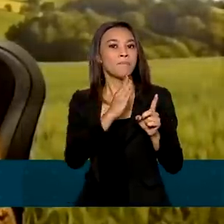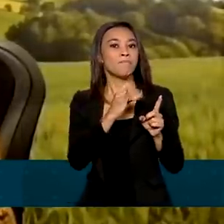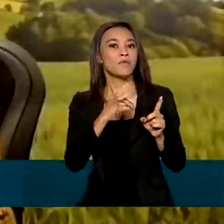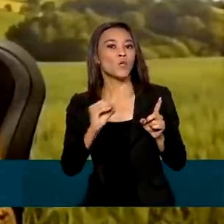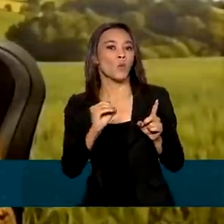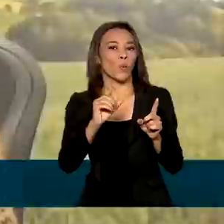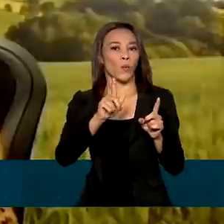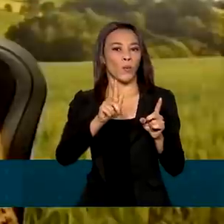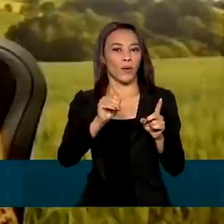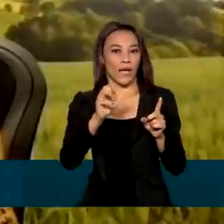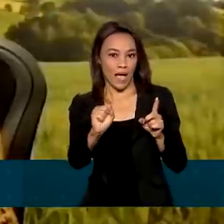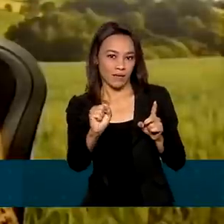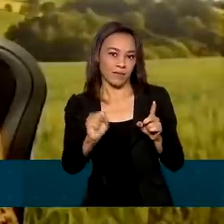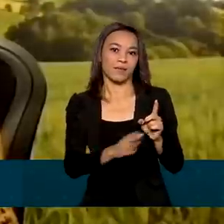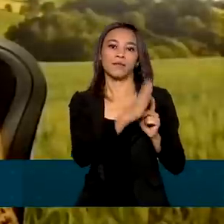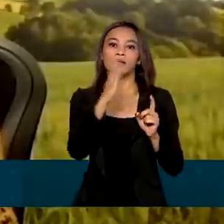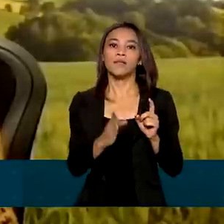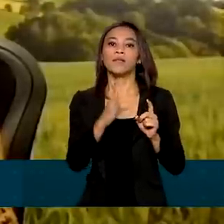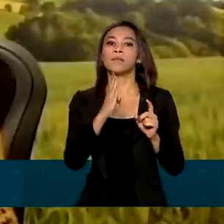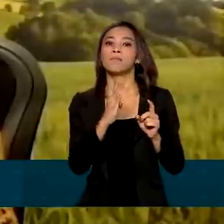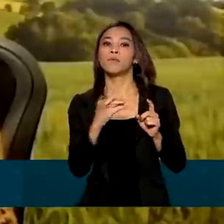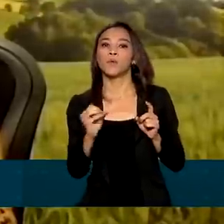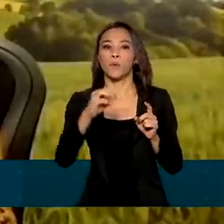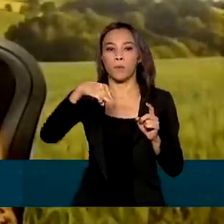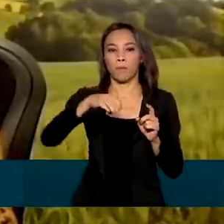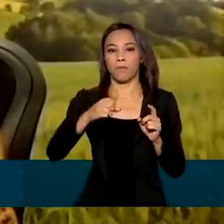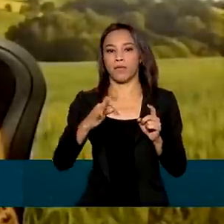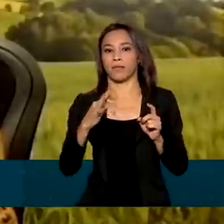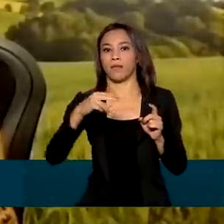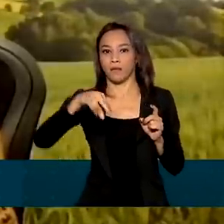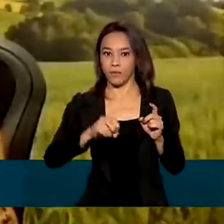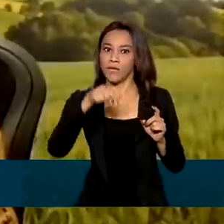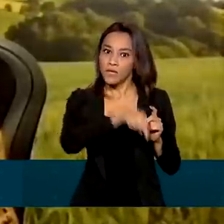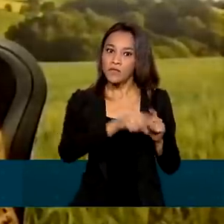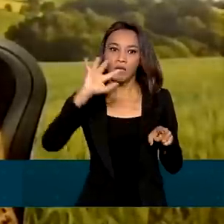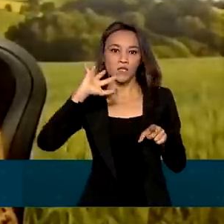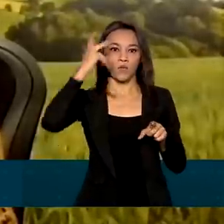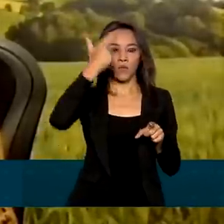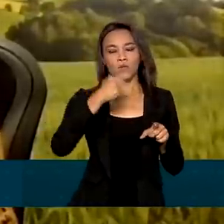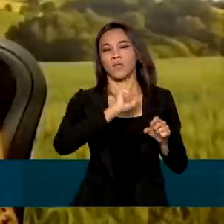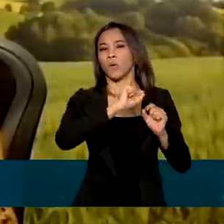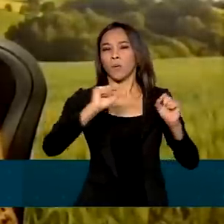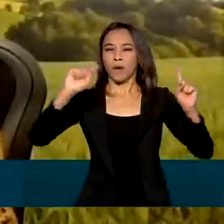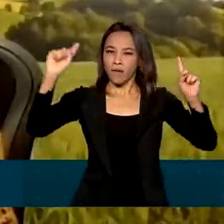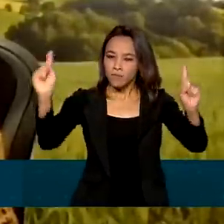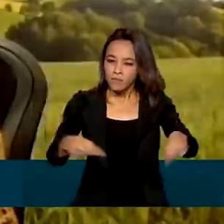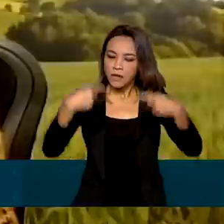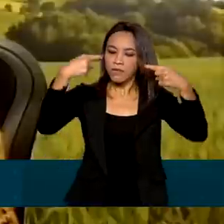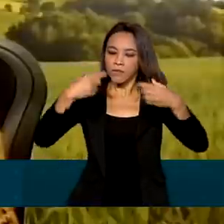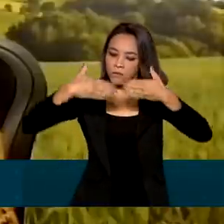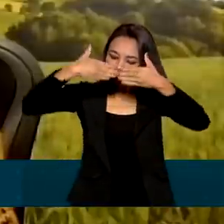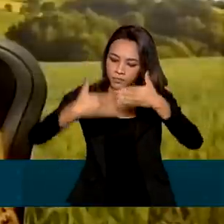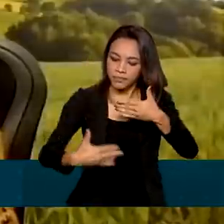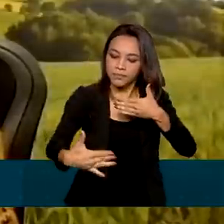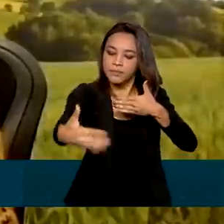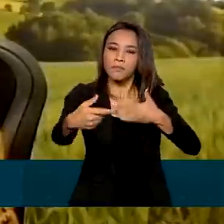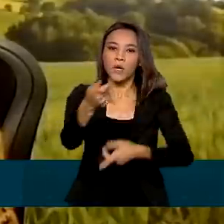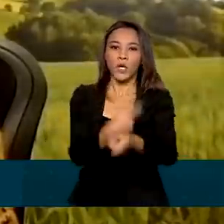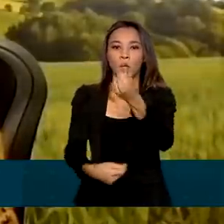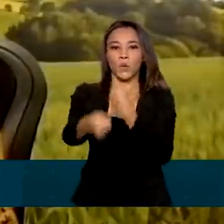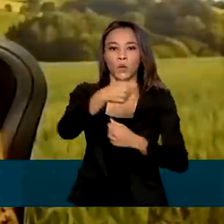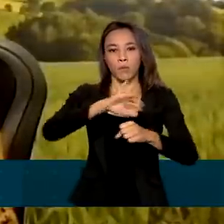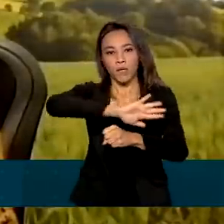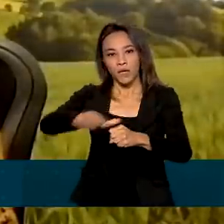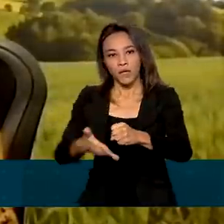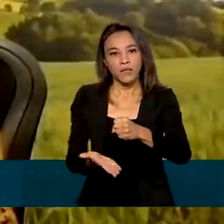e biometano. A agropecuária brasileira é solução para os desafios de uma economia sustentável e